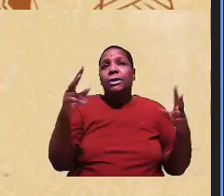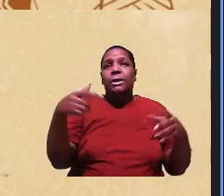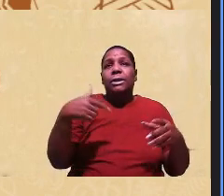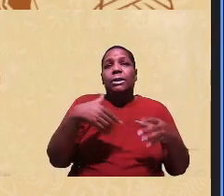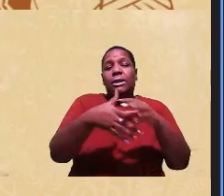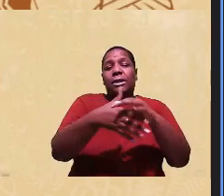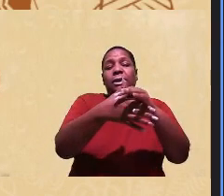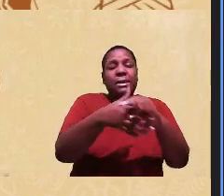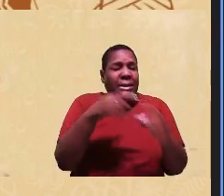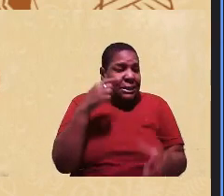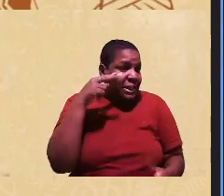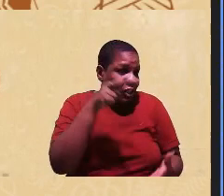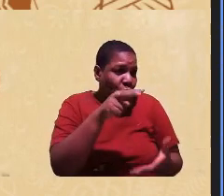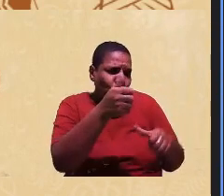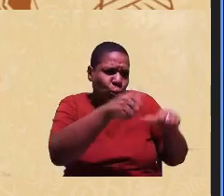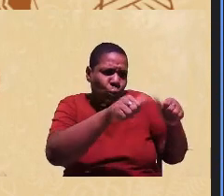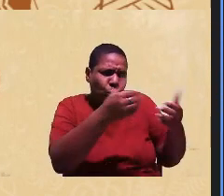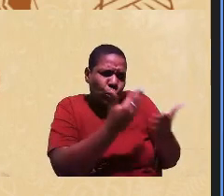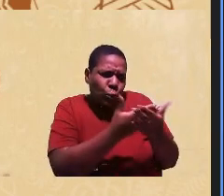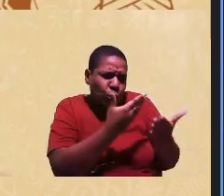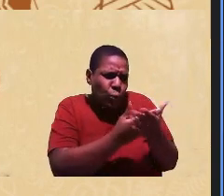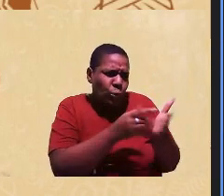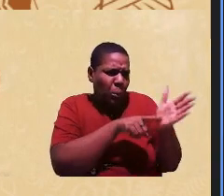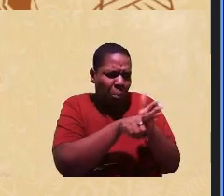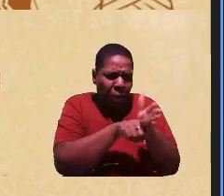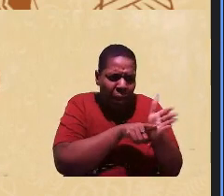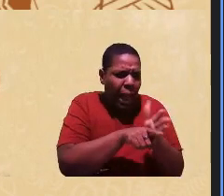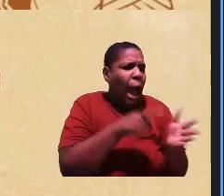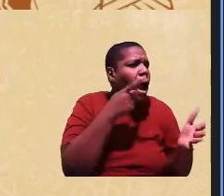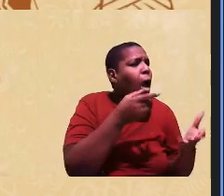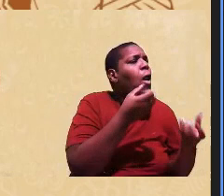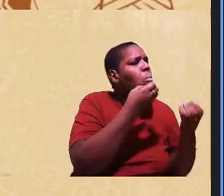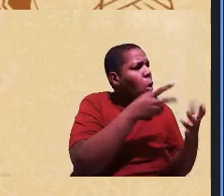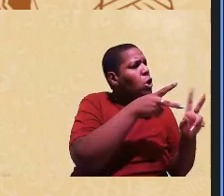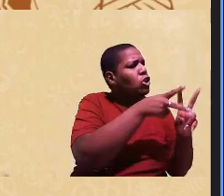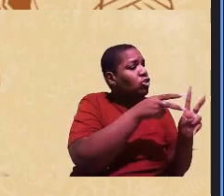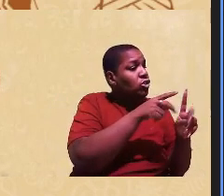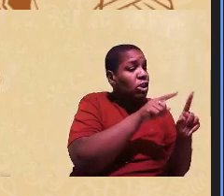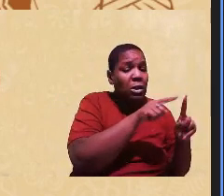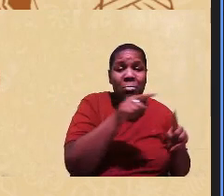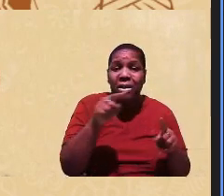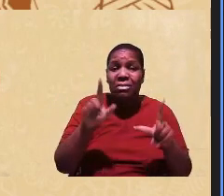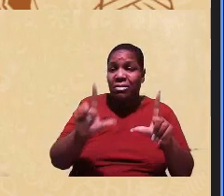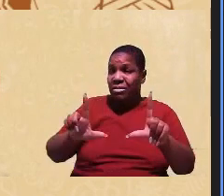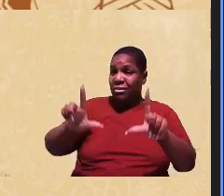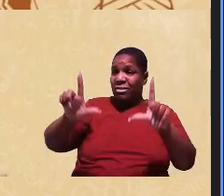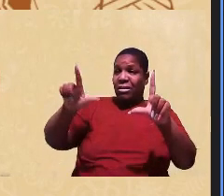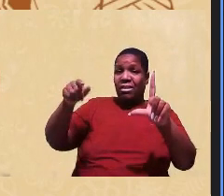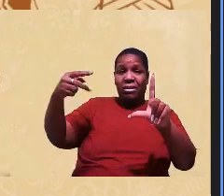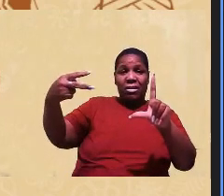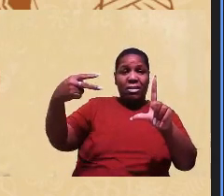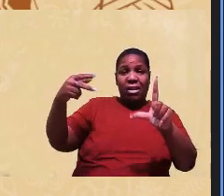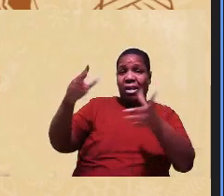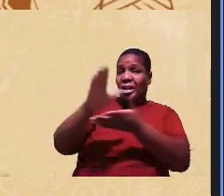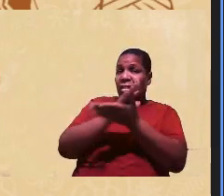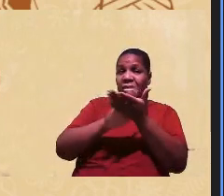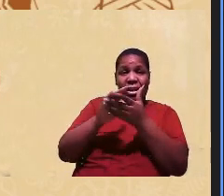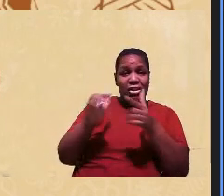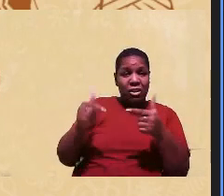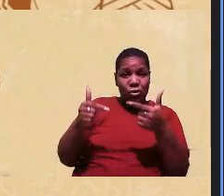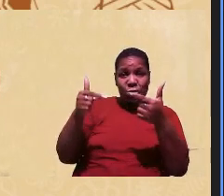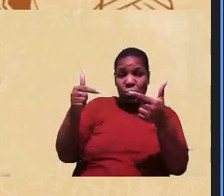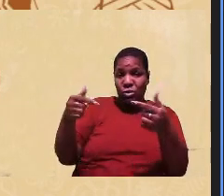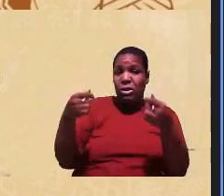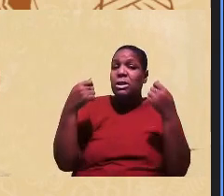objeto de estudo que vão que estuda que produz sobre nós mas eu não vi evidenciar essa nossa luta é preciso